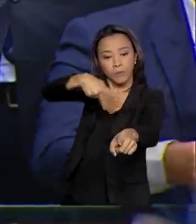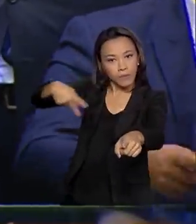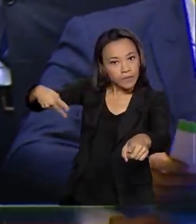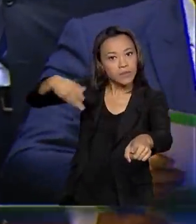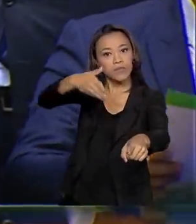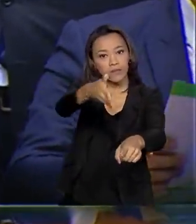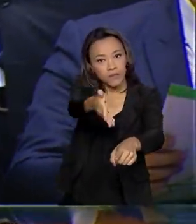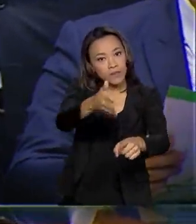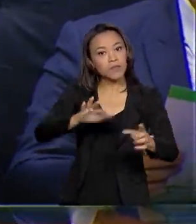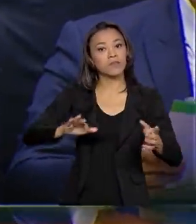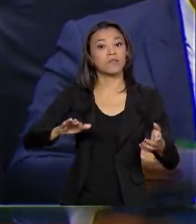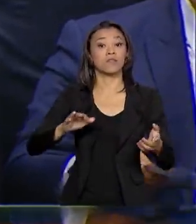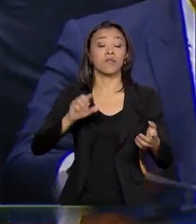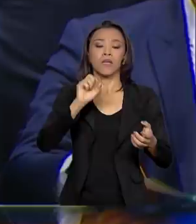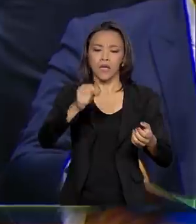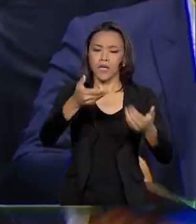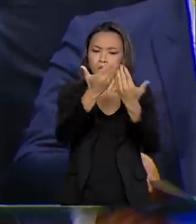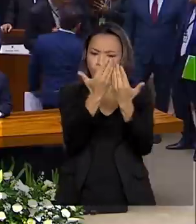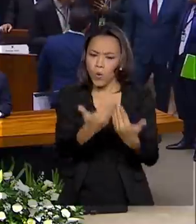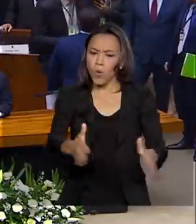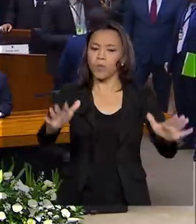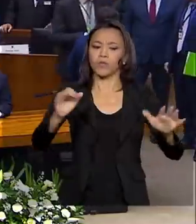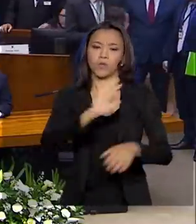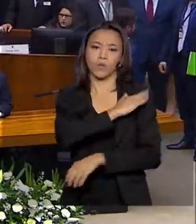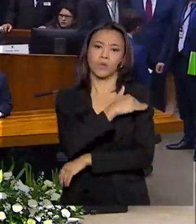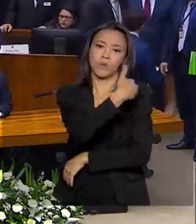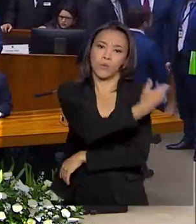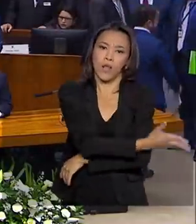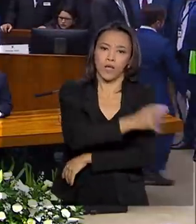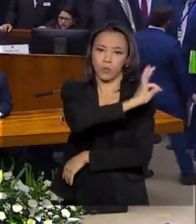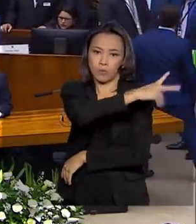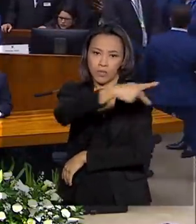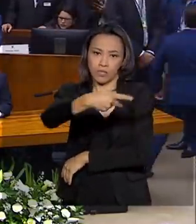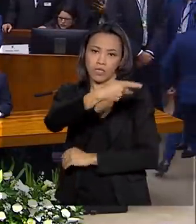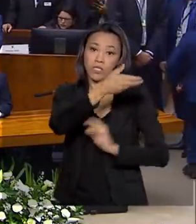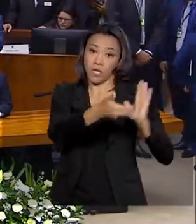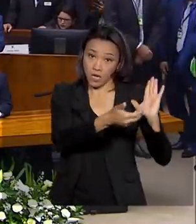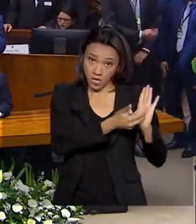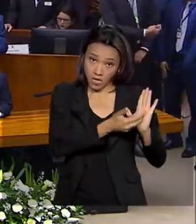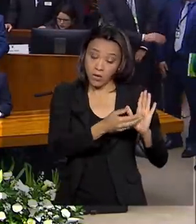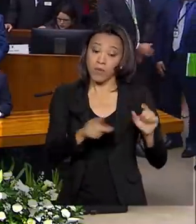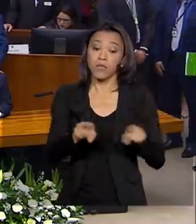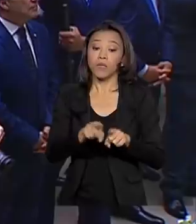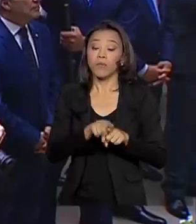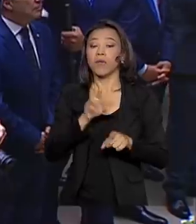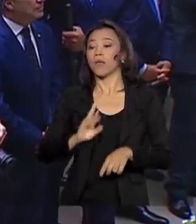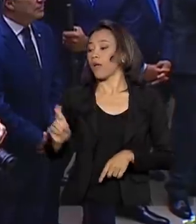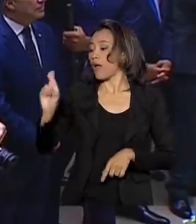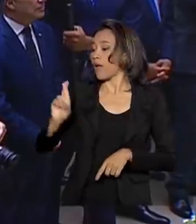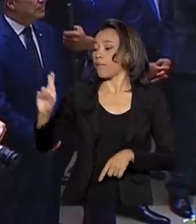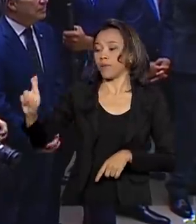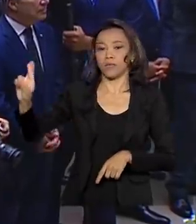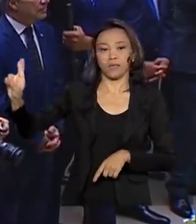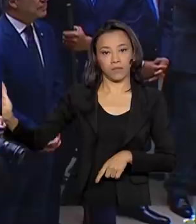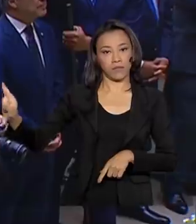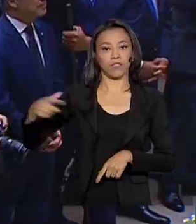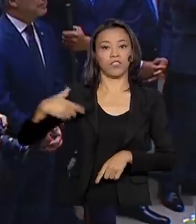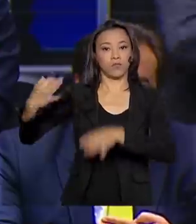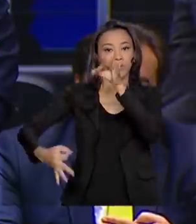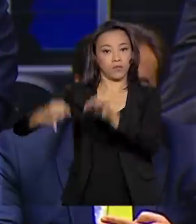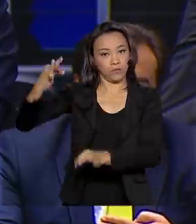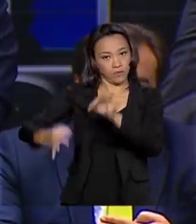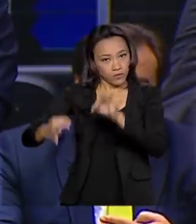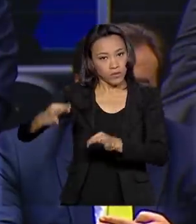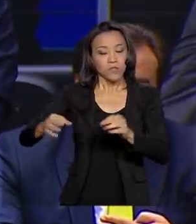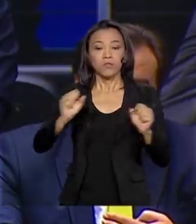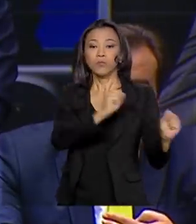Davi Alcolumbre, iniciou a sessão ao lado do presidente da Câmara, Rodrigo Maia, e dos representantes do Judiciário e do Executivo.